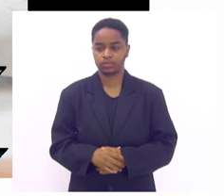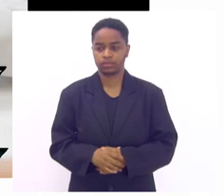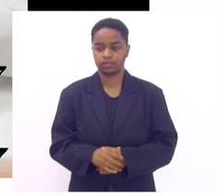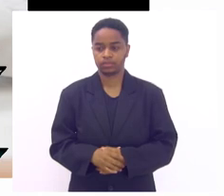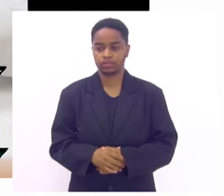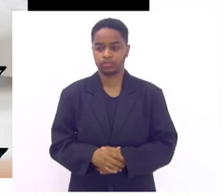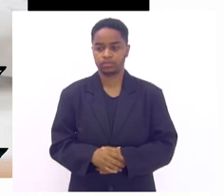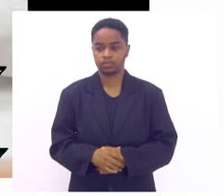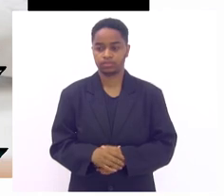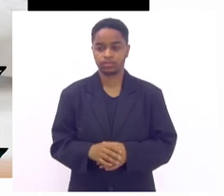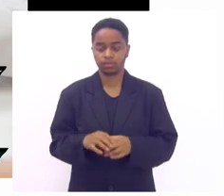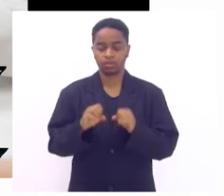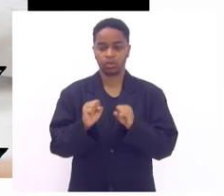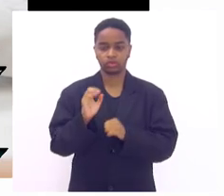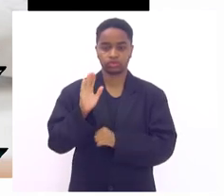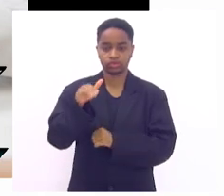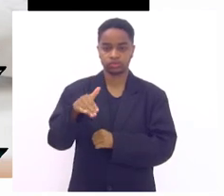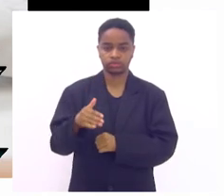Pode pular.